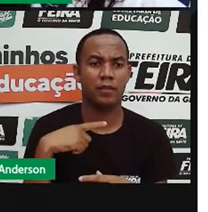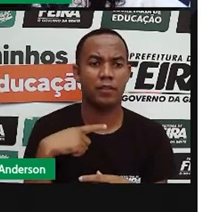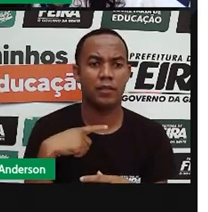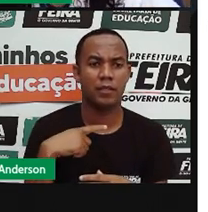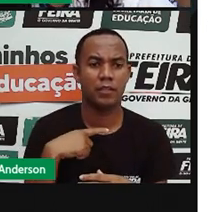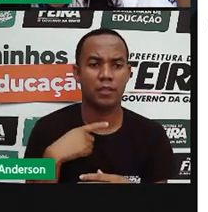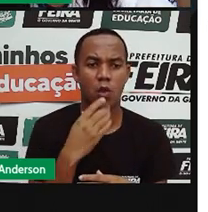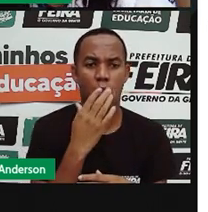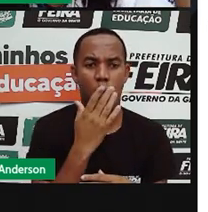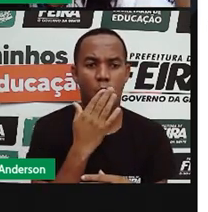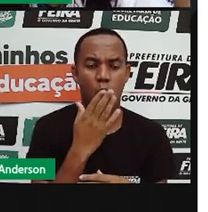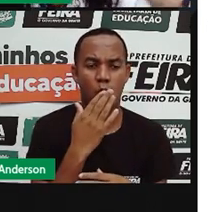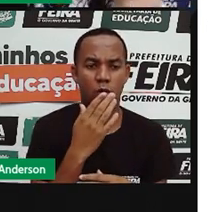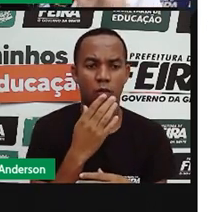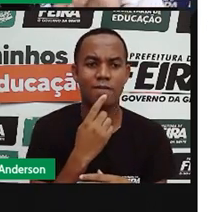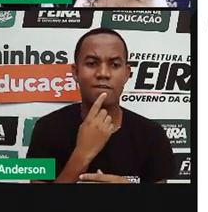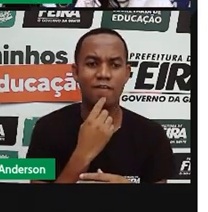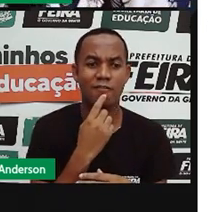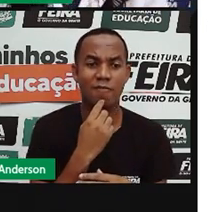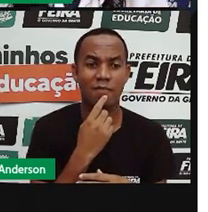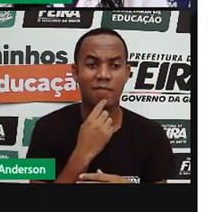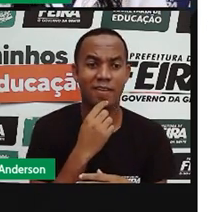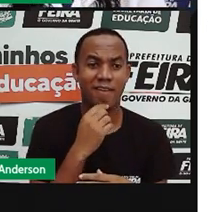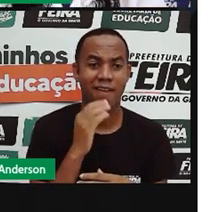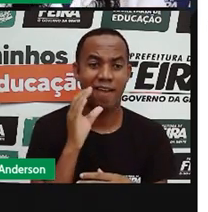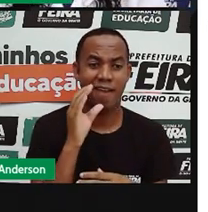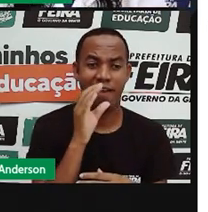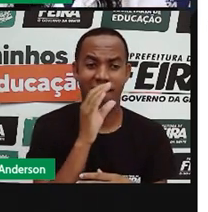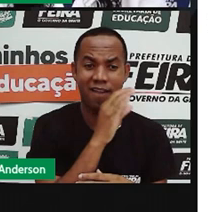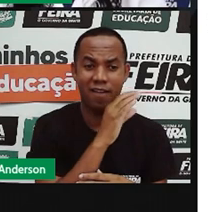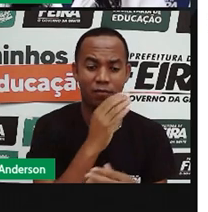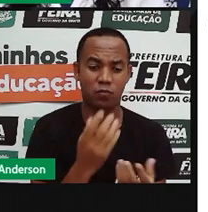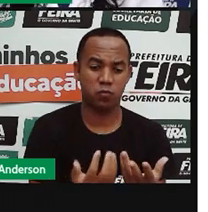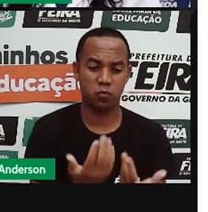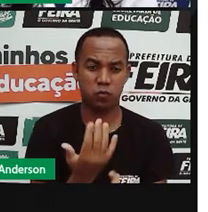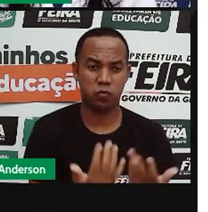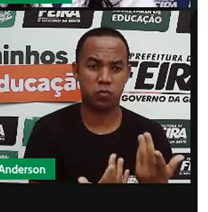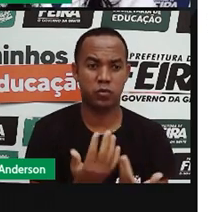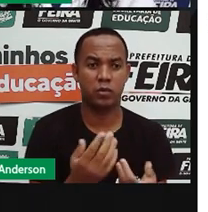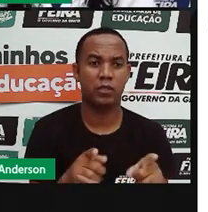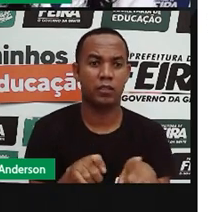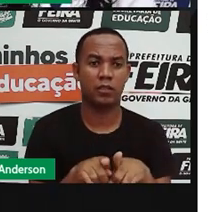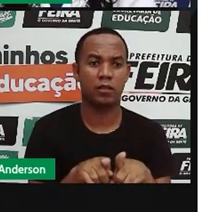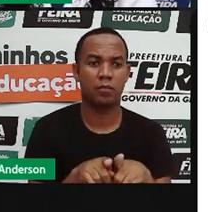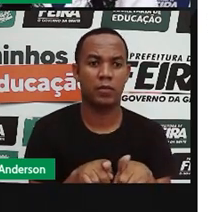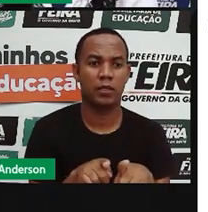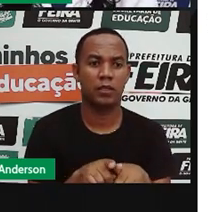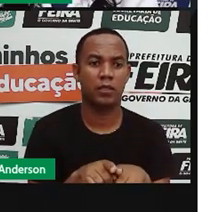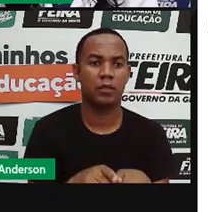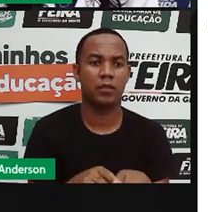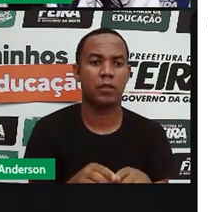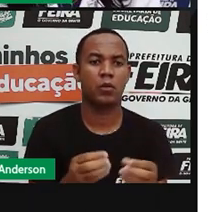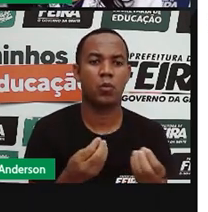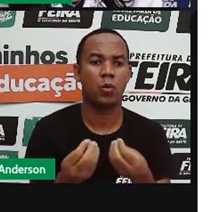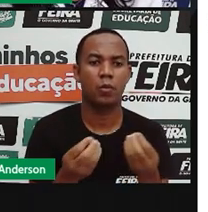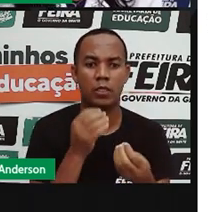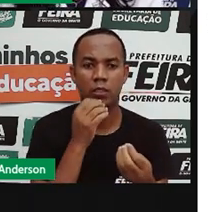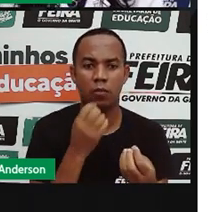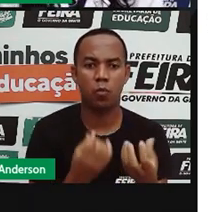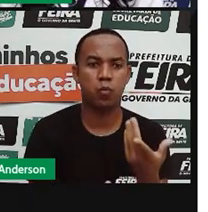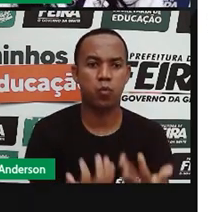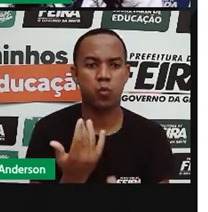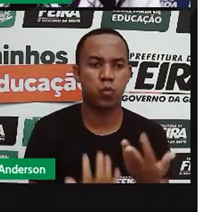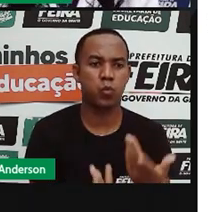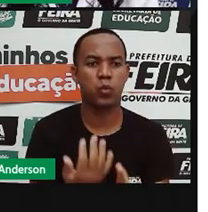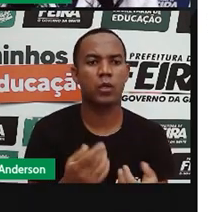mega quente que sai pelos vulcões quando eles entram em erupção. Aquilo a